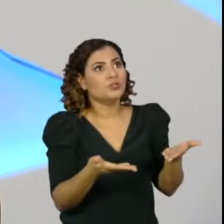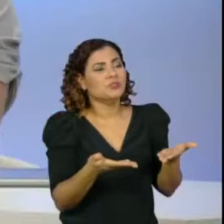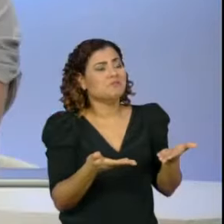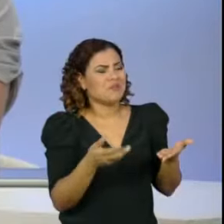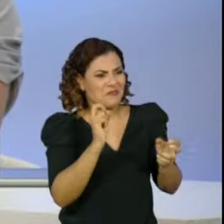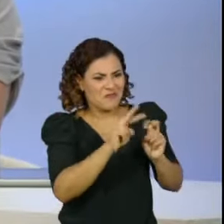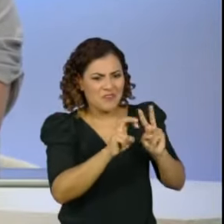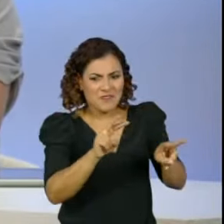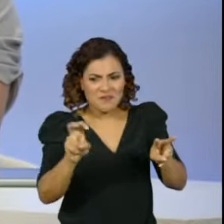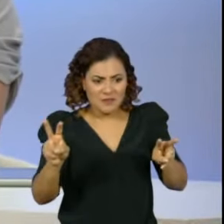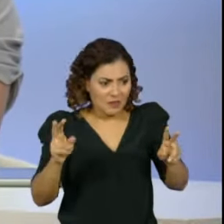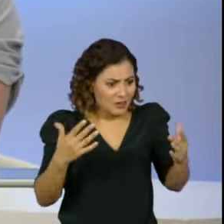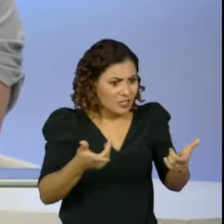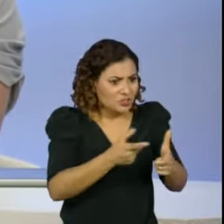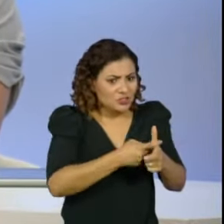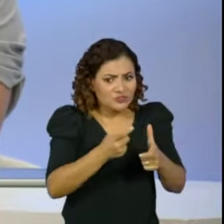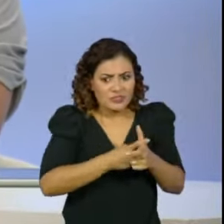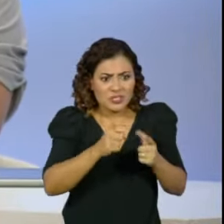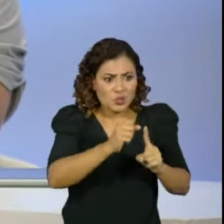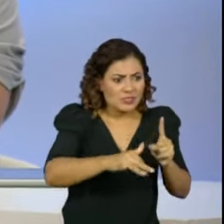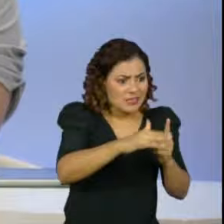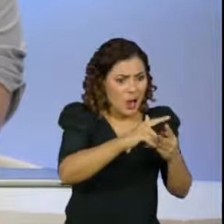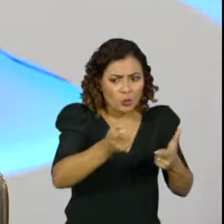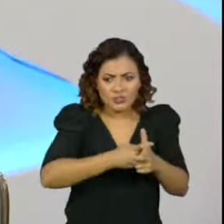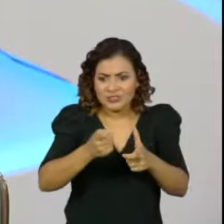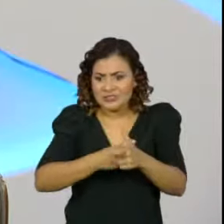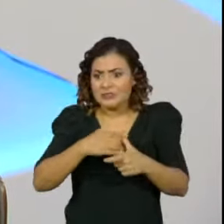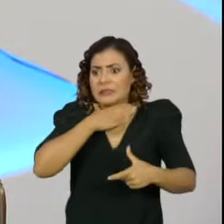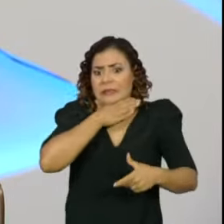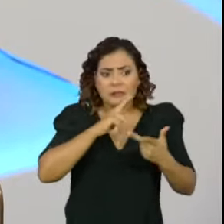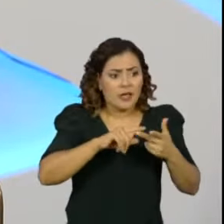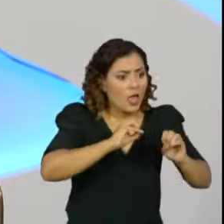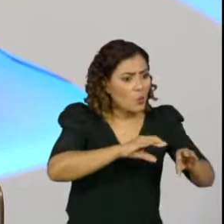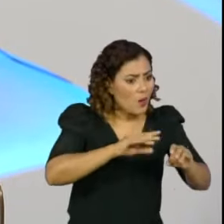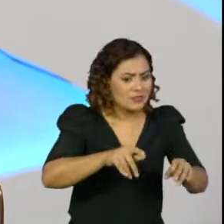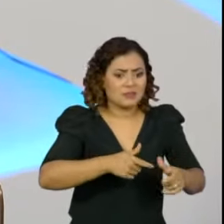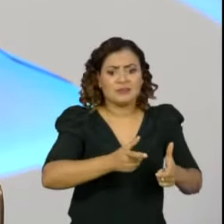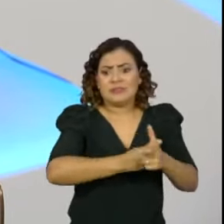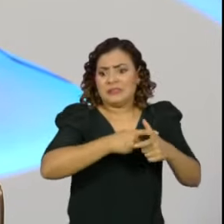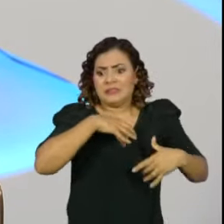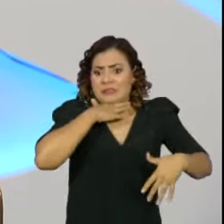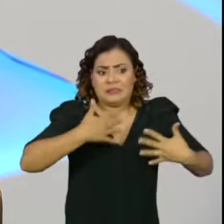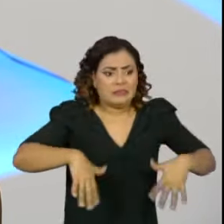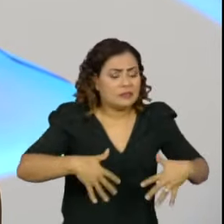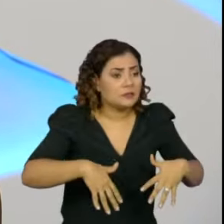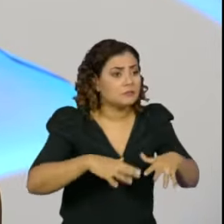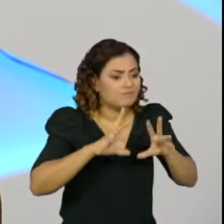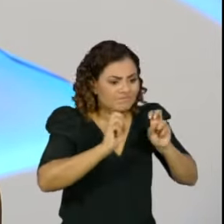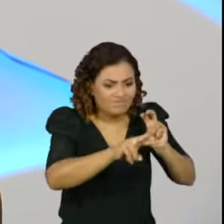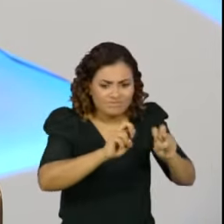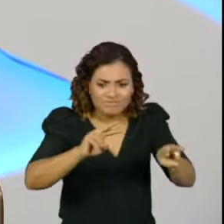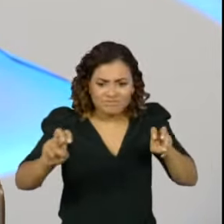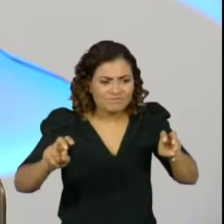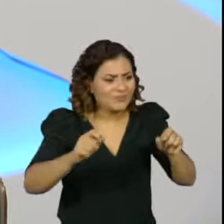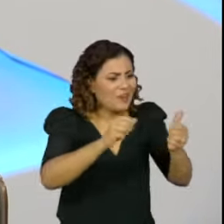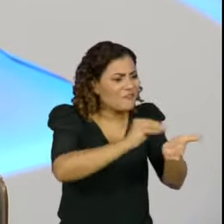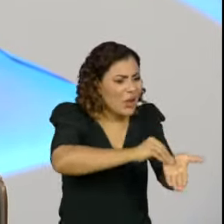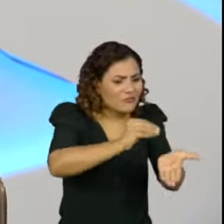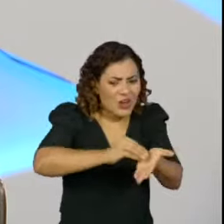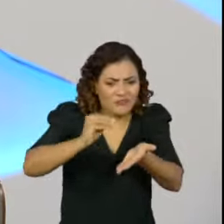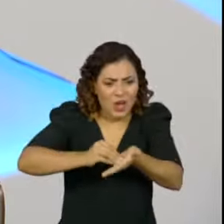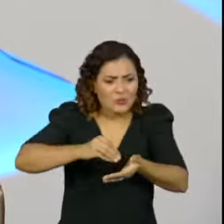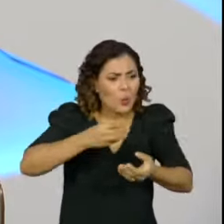com tantos déficits de inclusão, déficits sociais, déficits de educação que nós temos. Então, essa lógica de